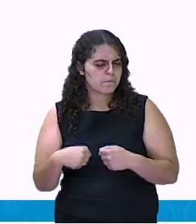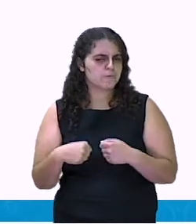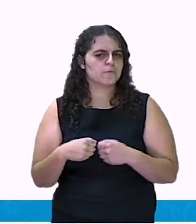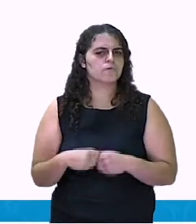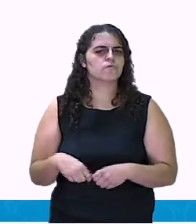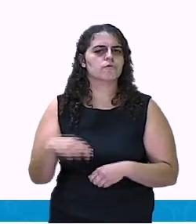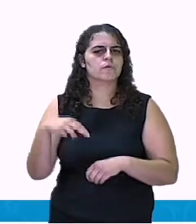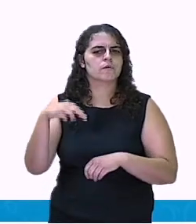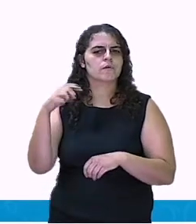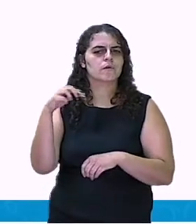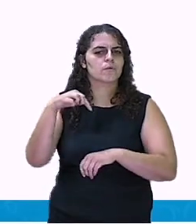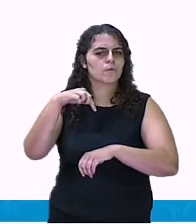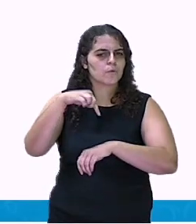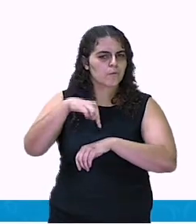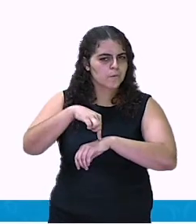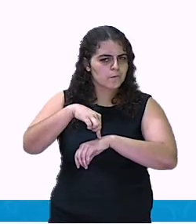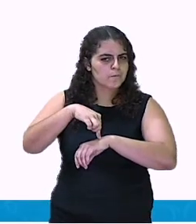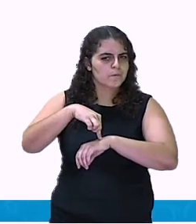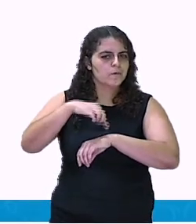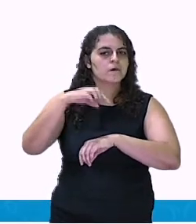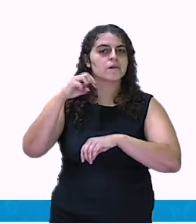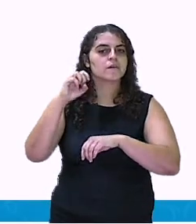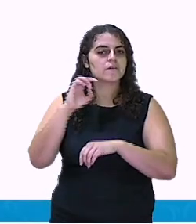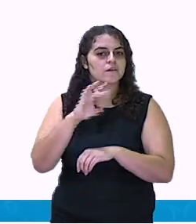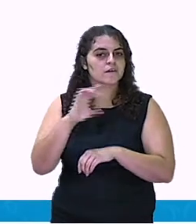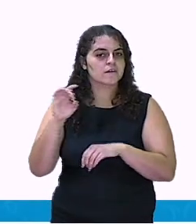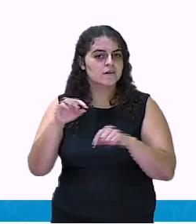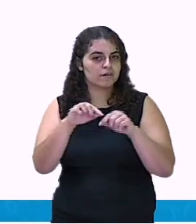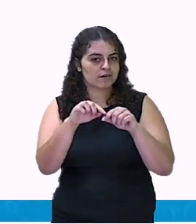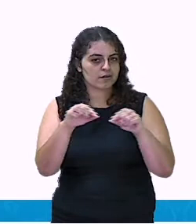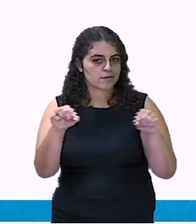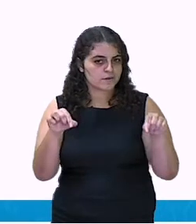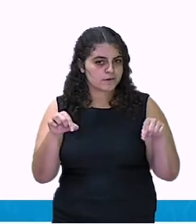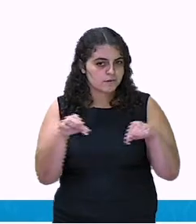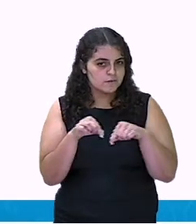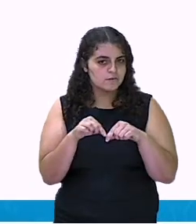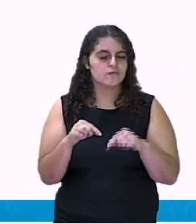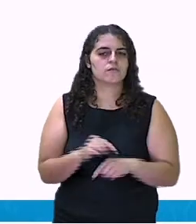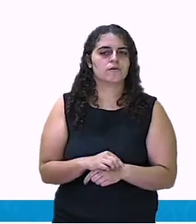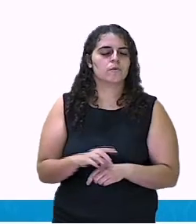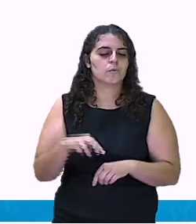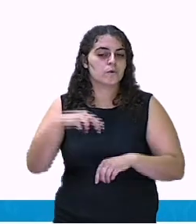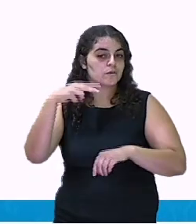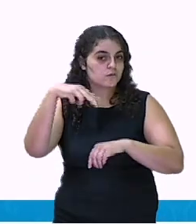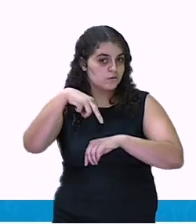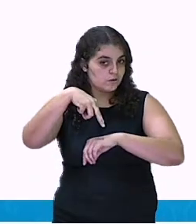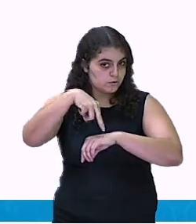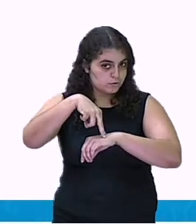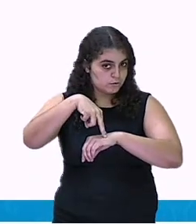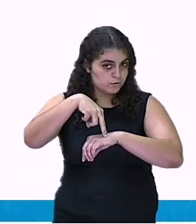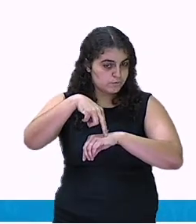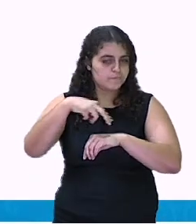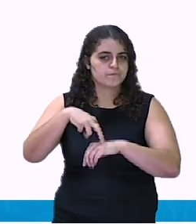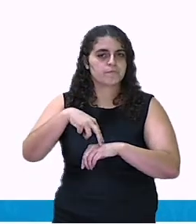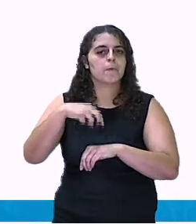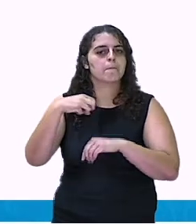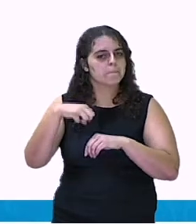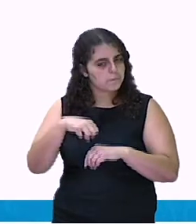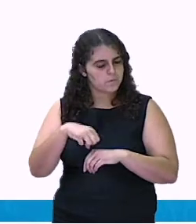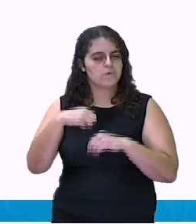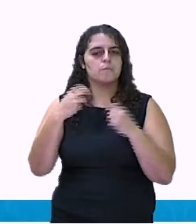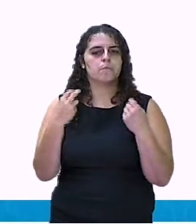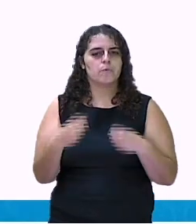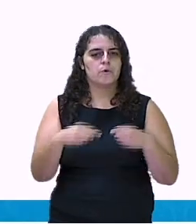colocar um pé em cada casa. Quando há uma casa do lado da outra, pode